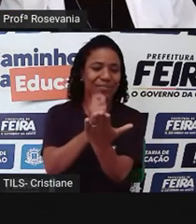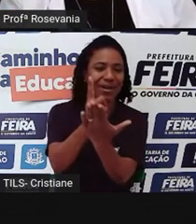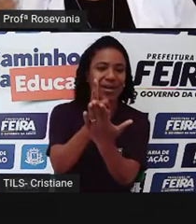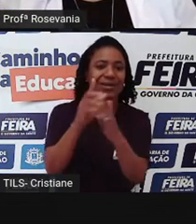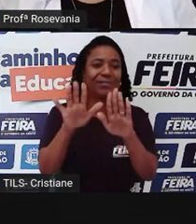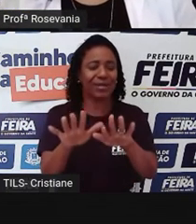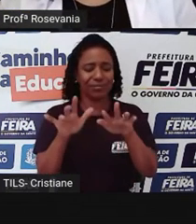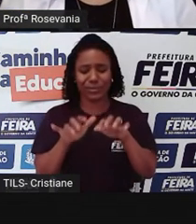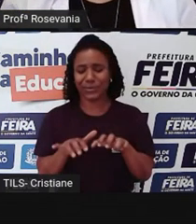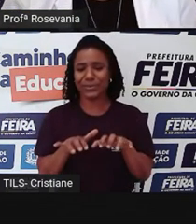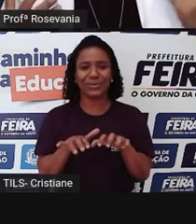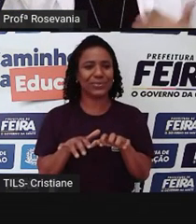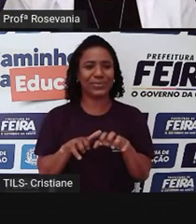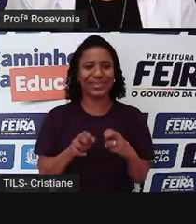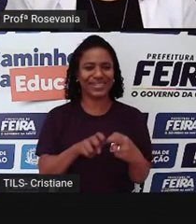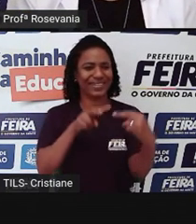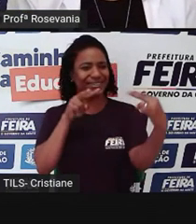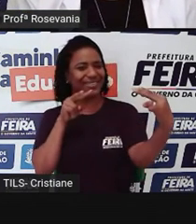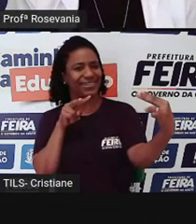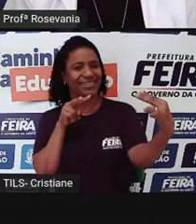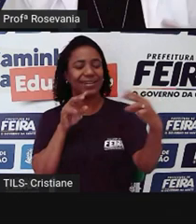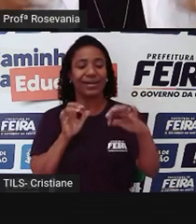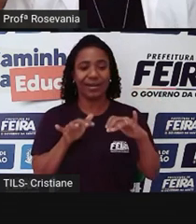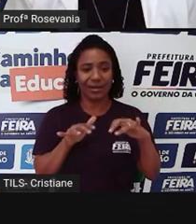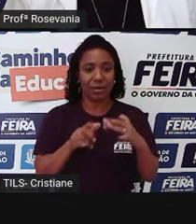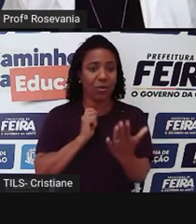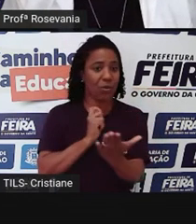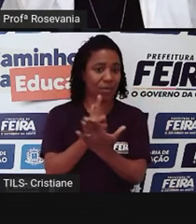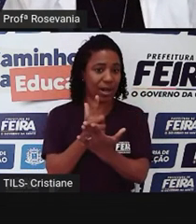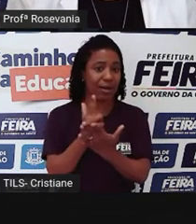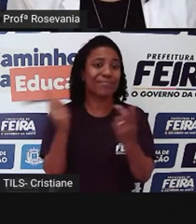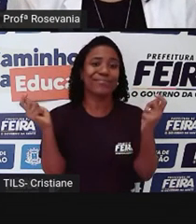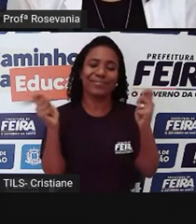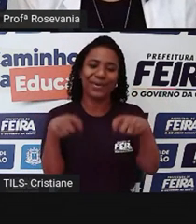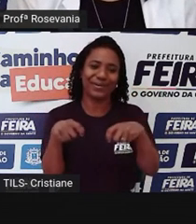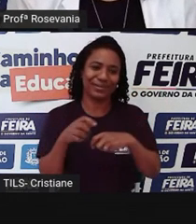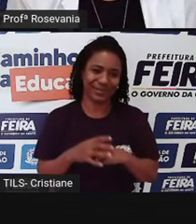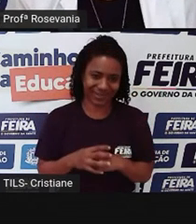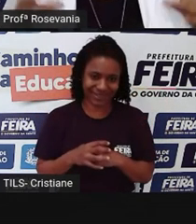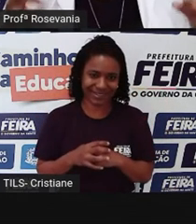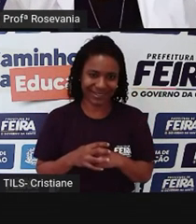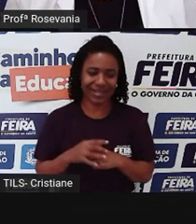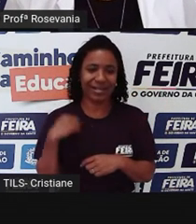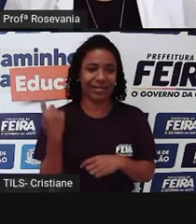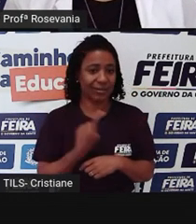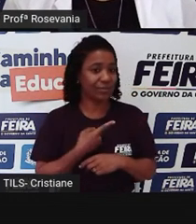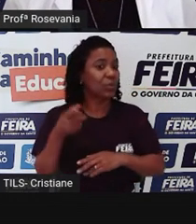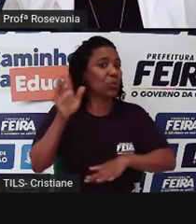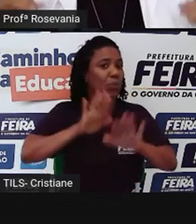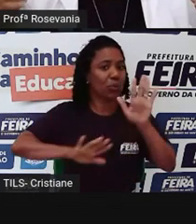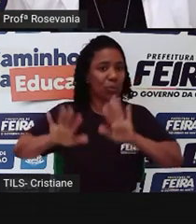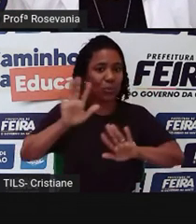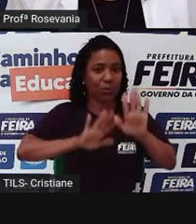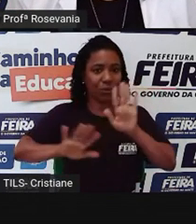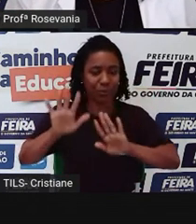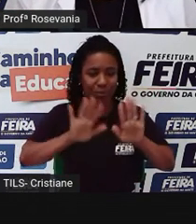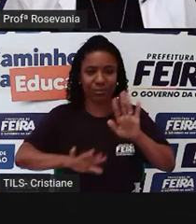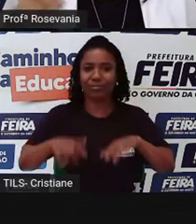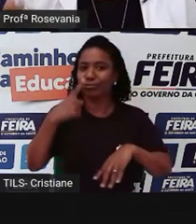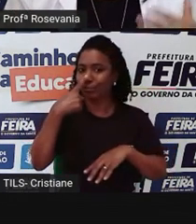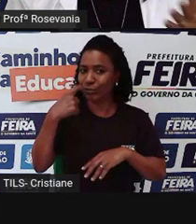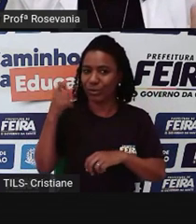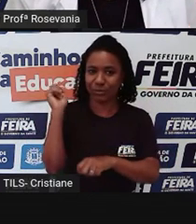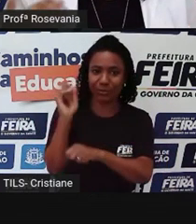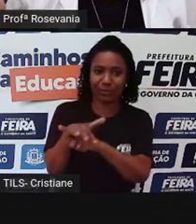pode comprar virtualmente, online, você só deve se preocupar mesmo com a questão do desperdício,